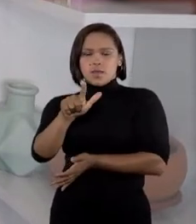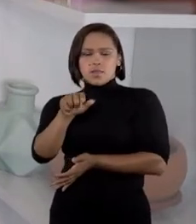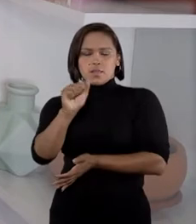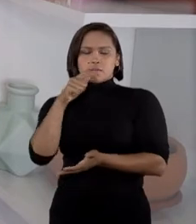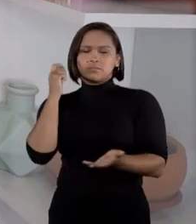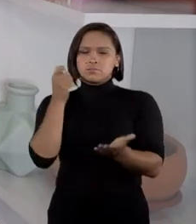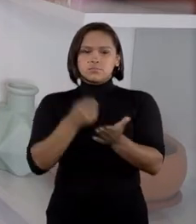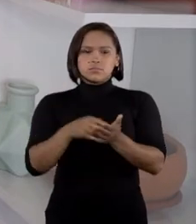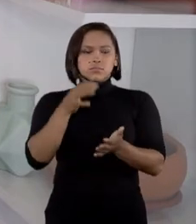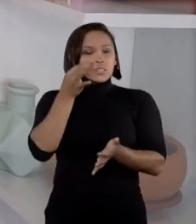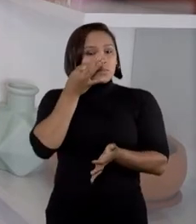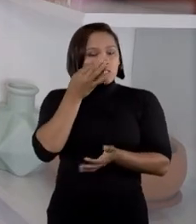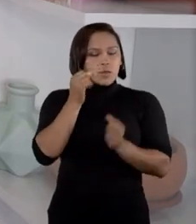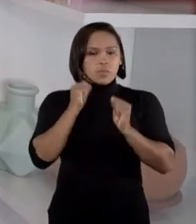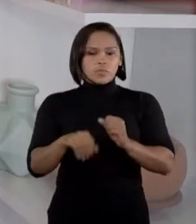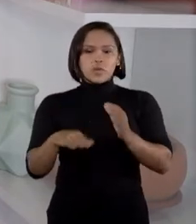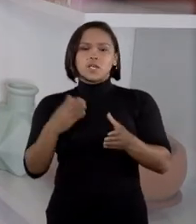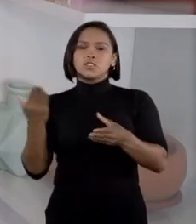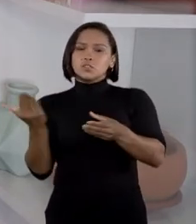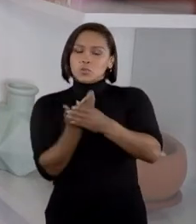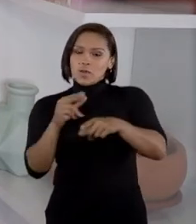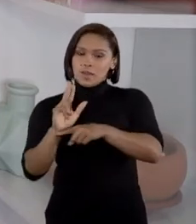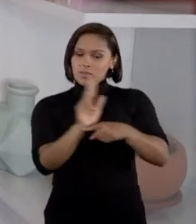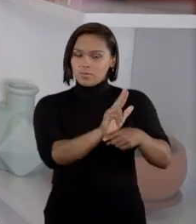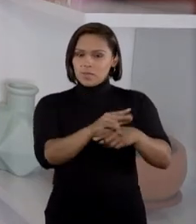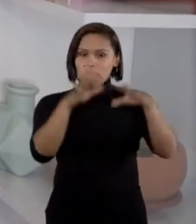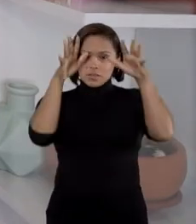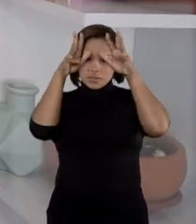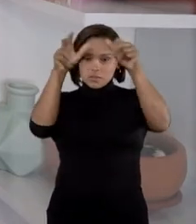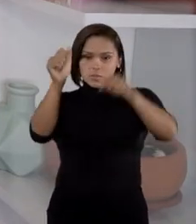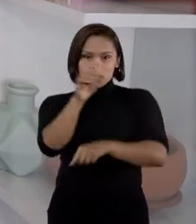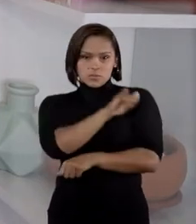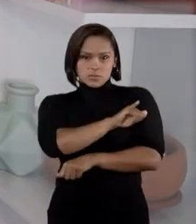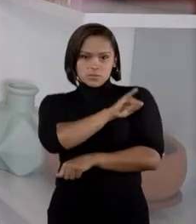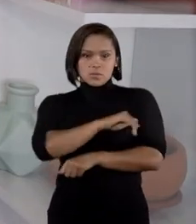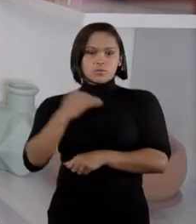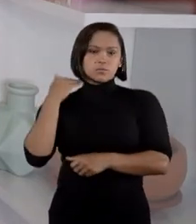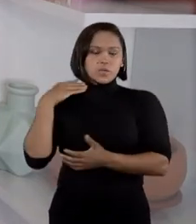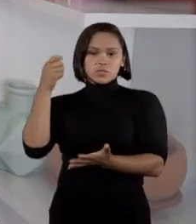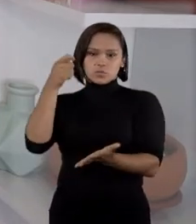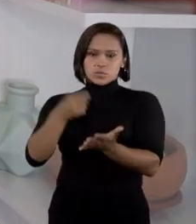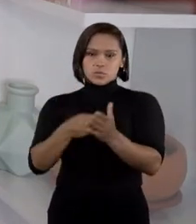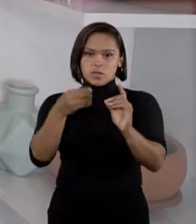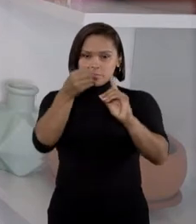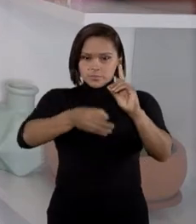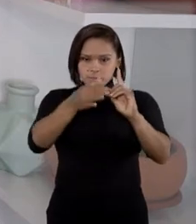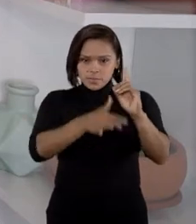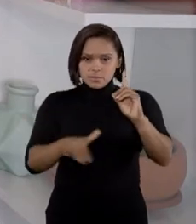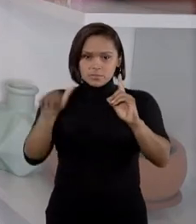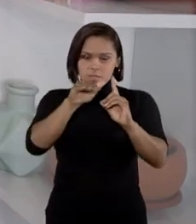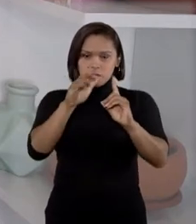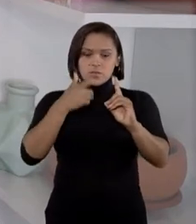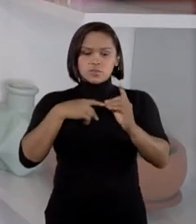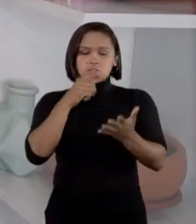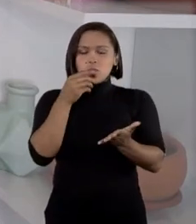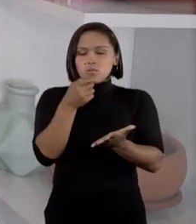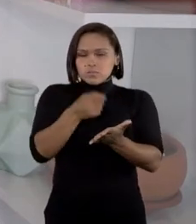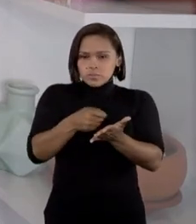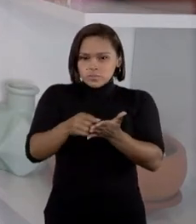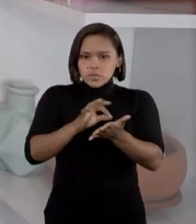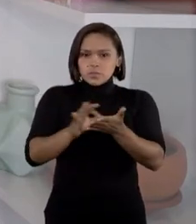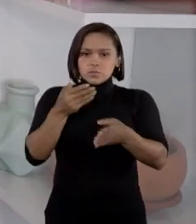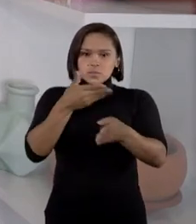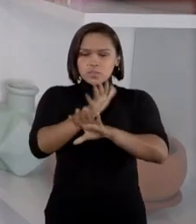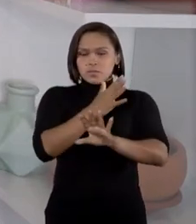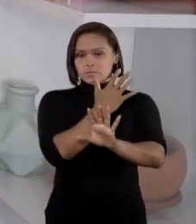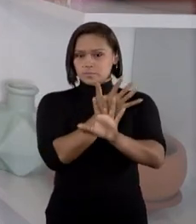foi determinada por liminar de um desembargador do Tribunal de Justiça do Rio, contrariando decisão anterior que havia autorizado a realização por